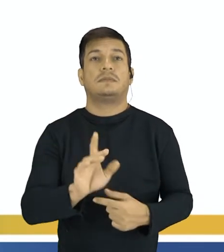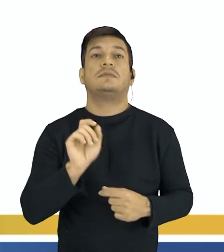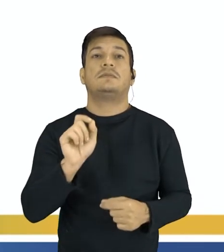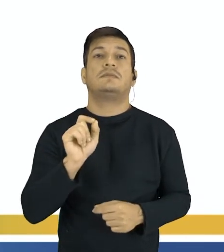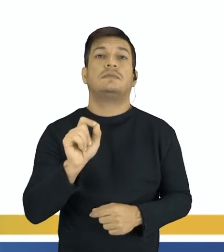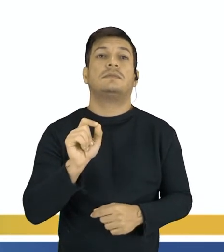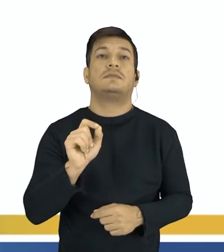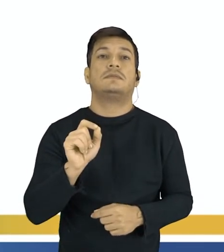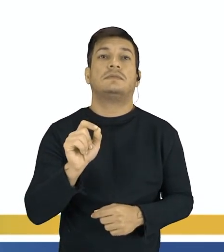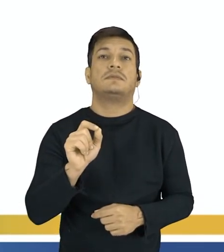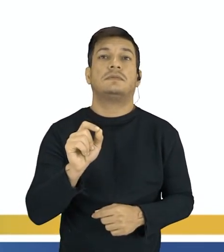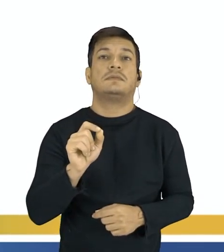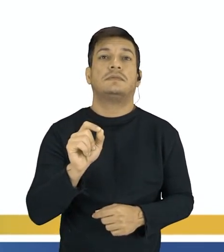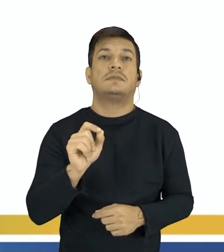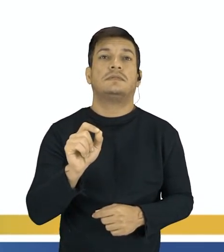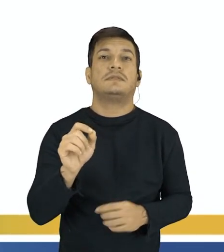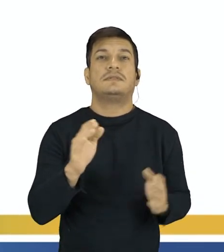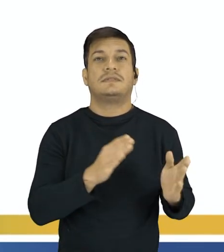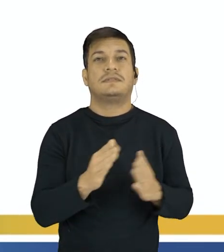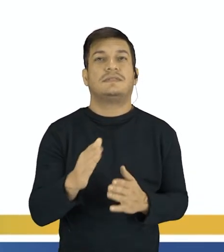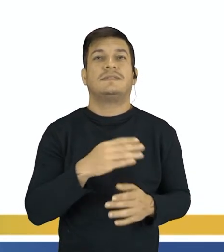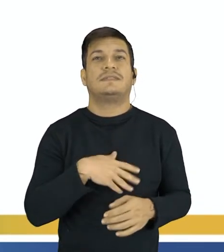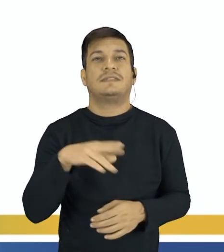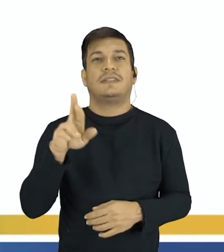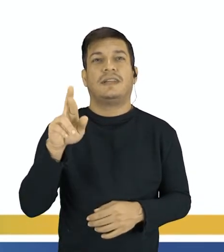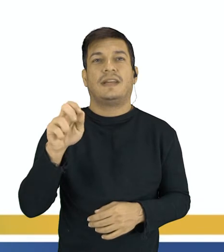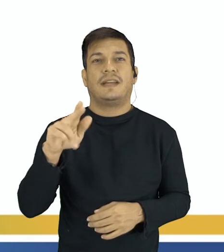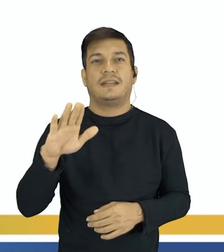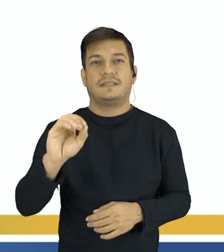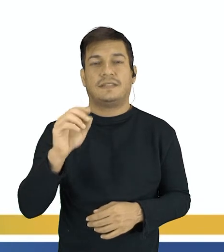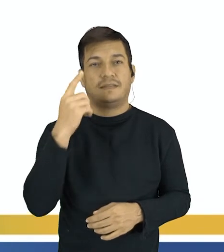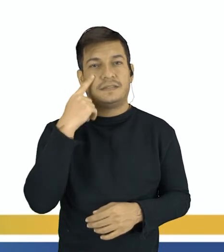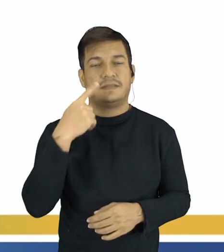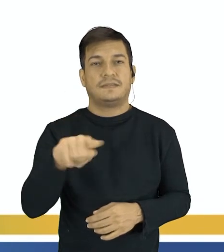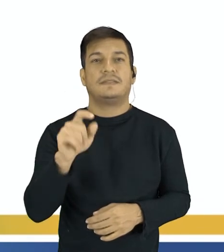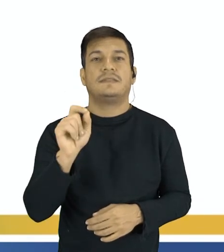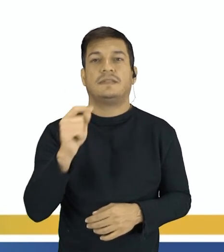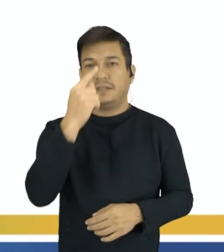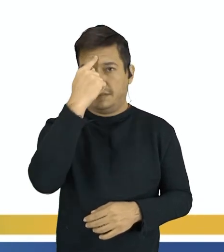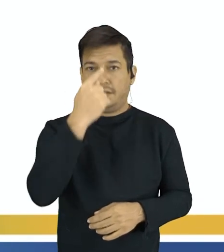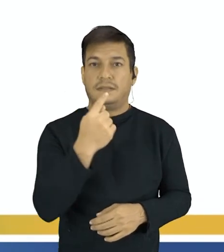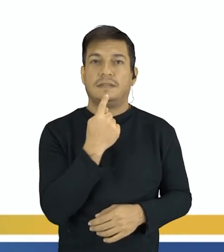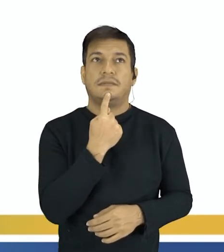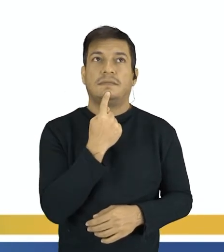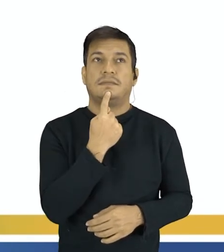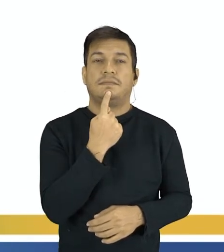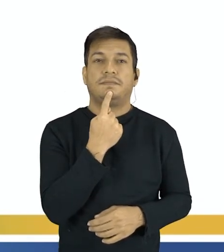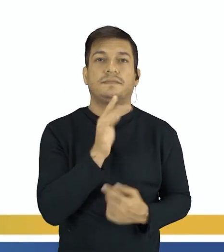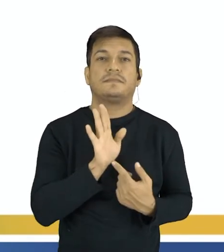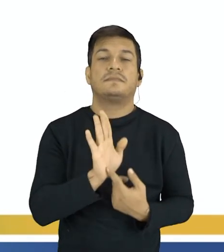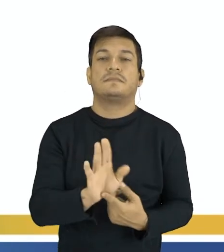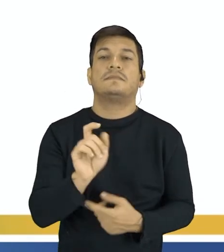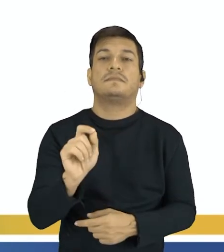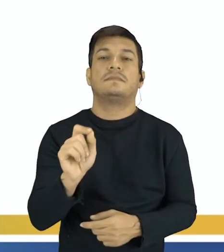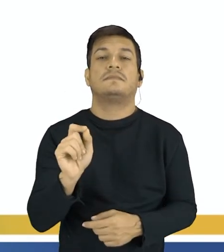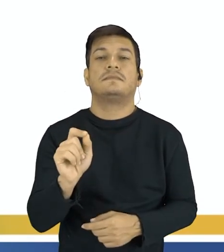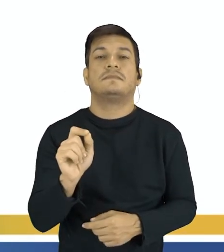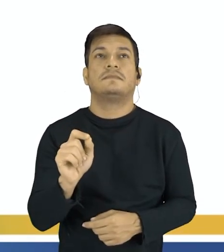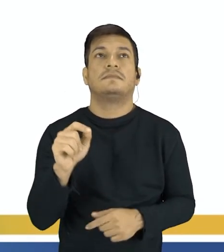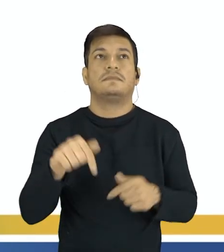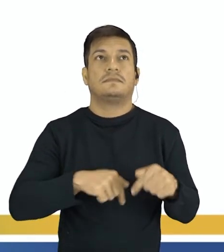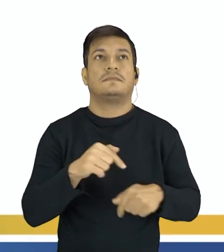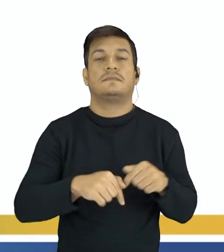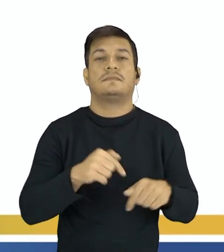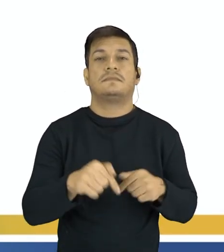seguinte reação. Vocês vão observar ali aquela imagem que mostra para a gente uma reação